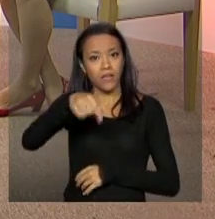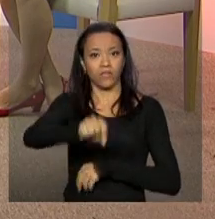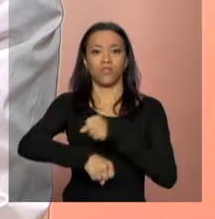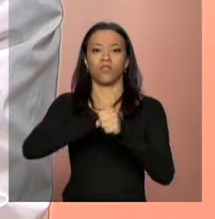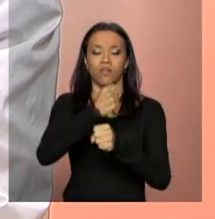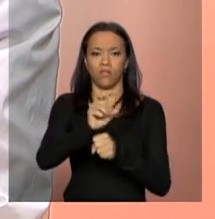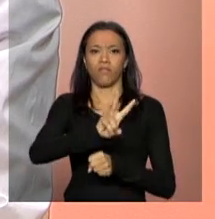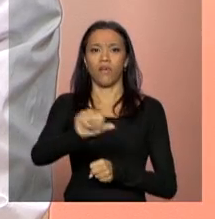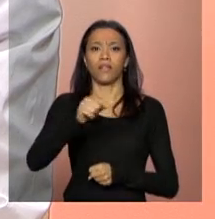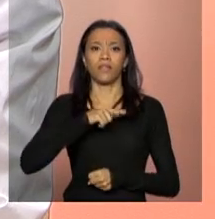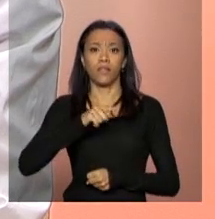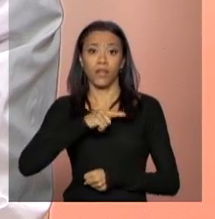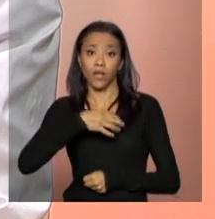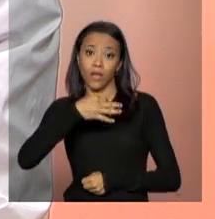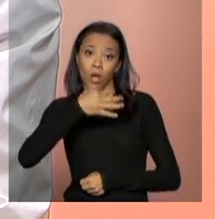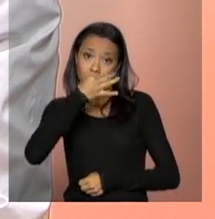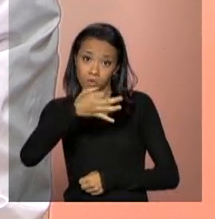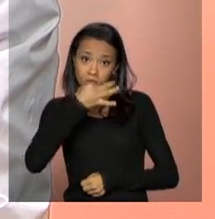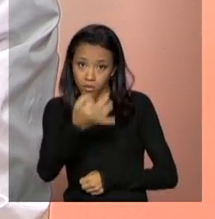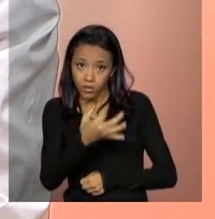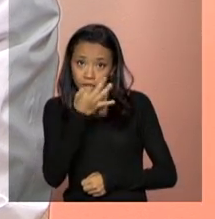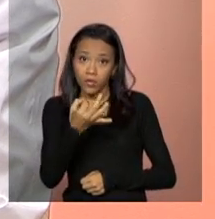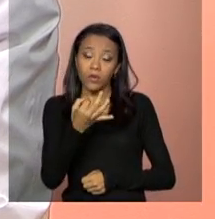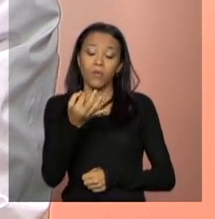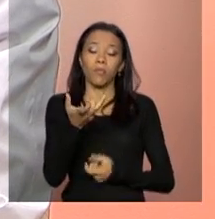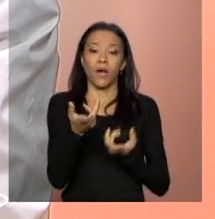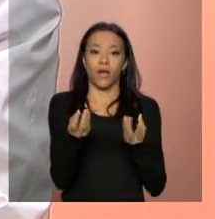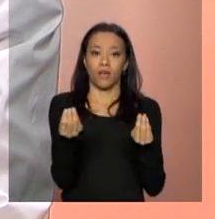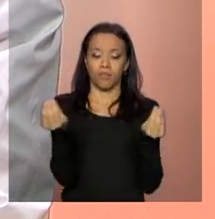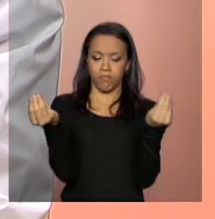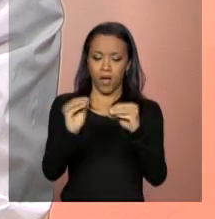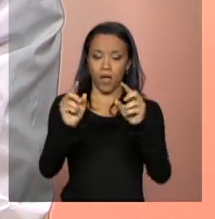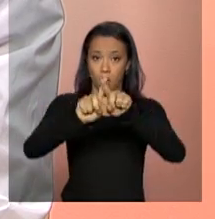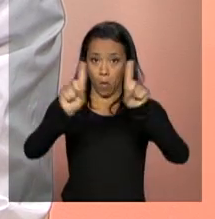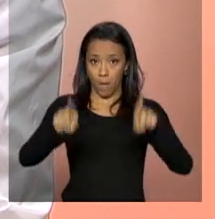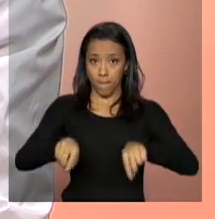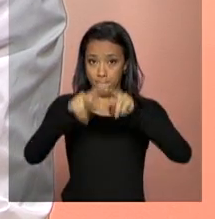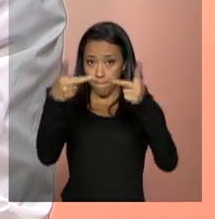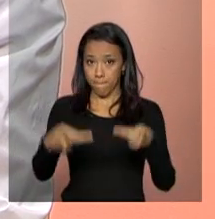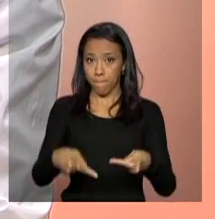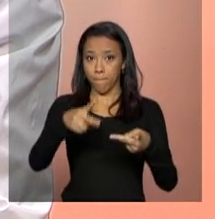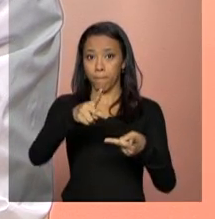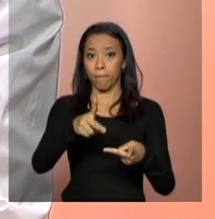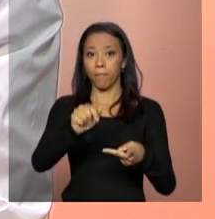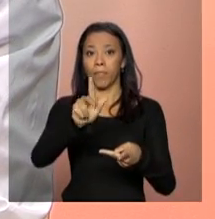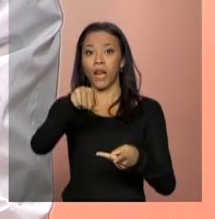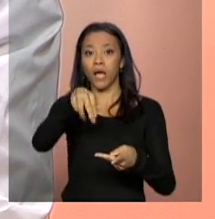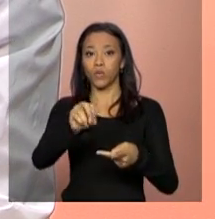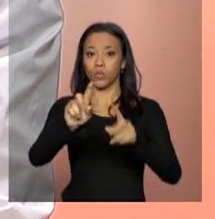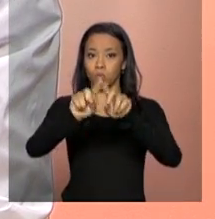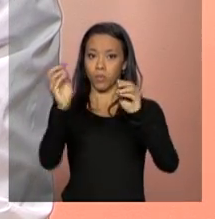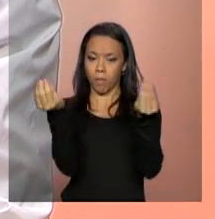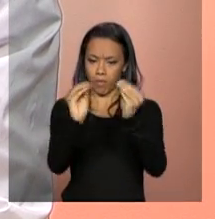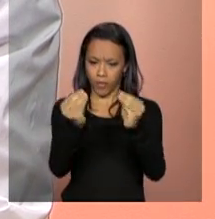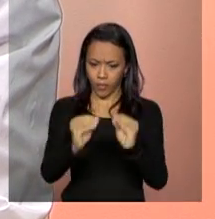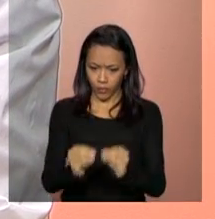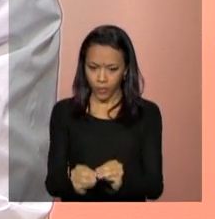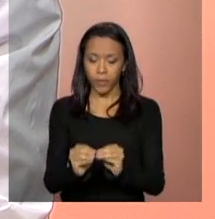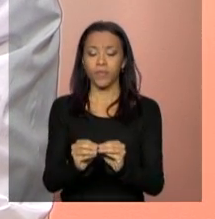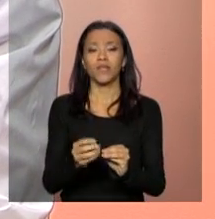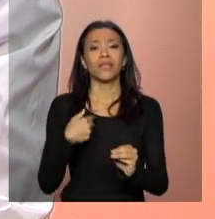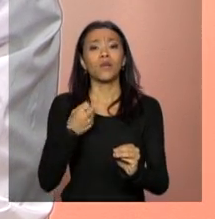sugestão visto que para a construção do plano decenal seria interessante direcionar o número de